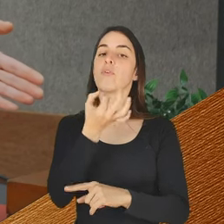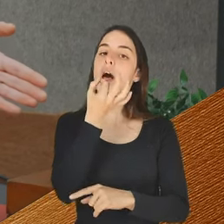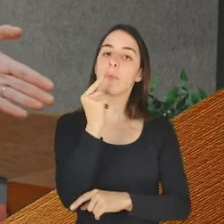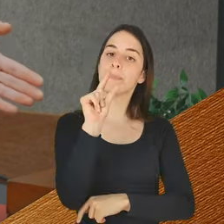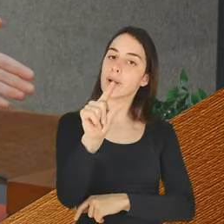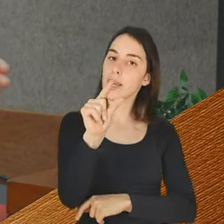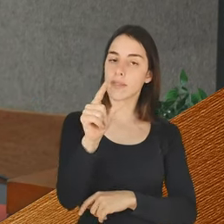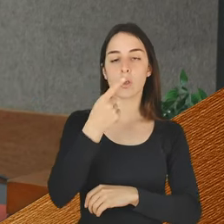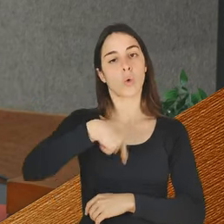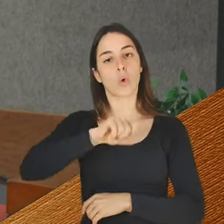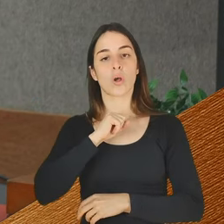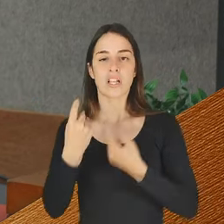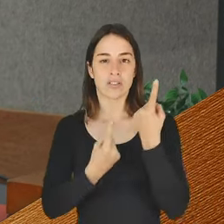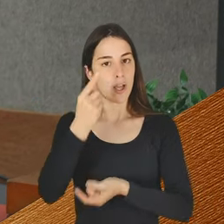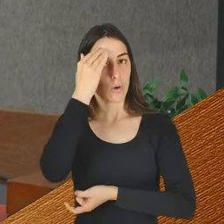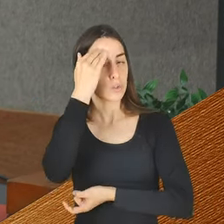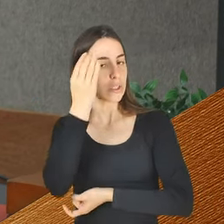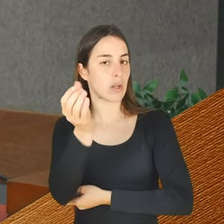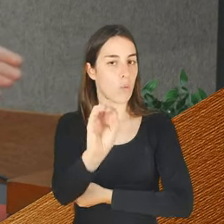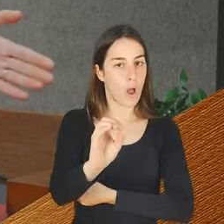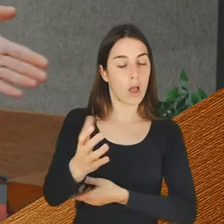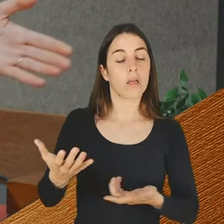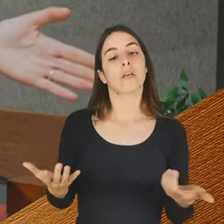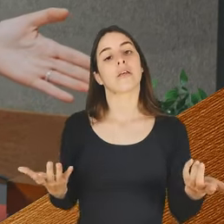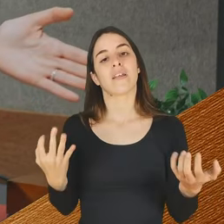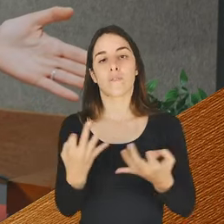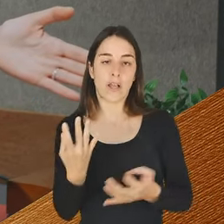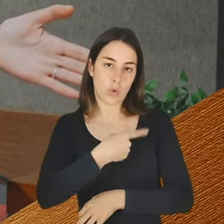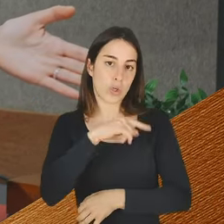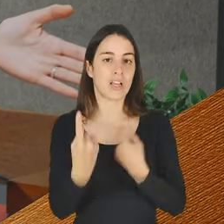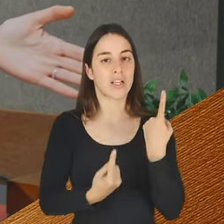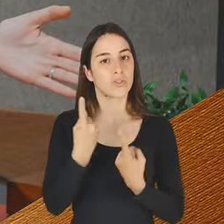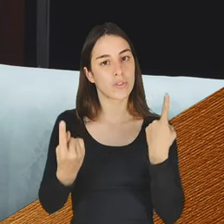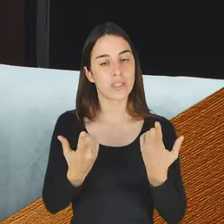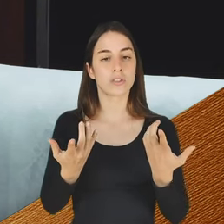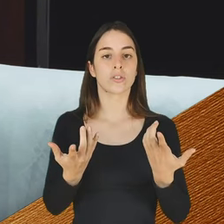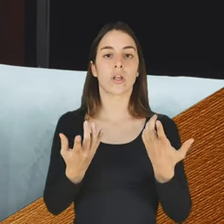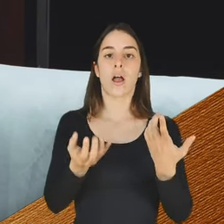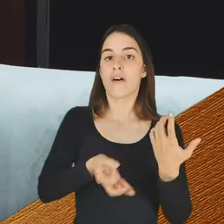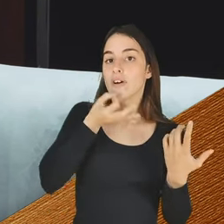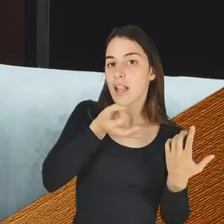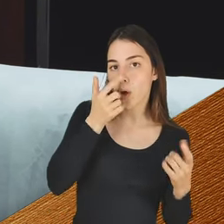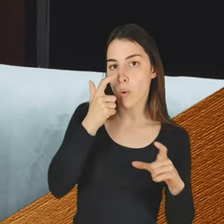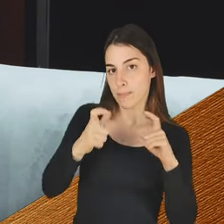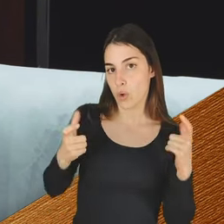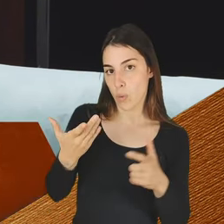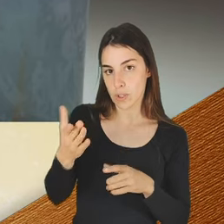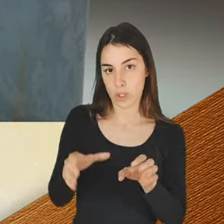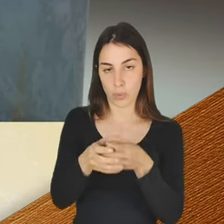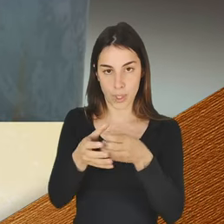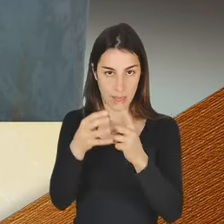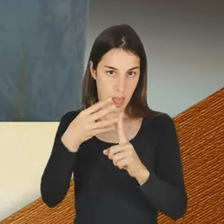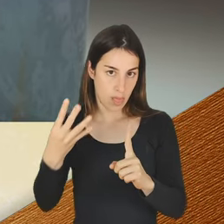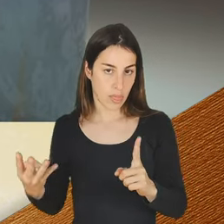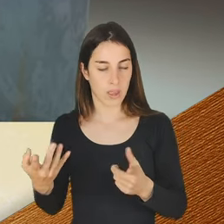até inconscientemente, temos de às vezes sermos um pouco desatualizados com as pessoas queer. E de que forma podemos